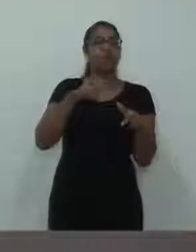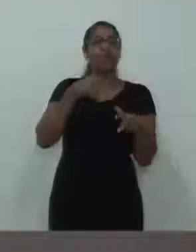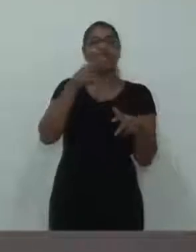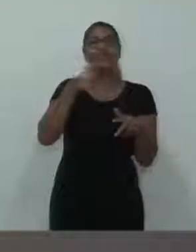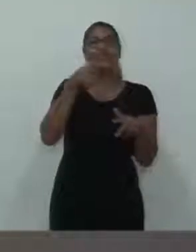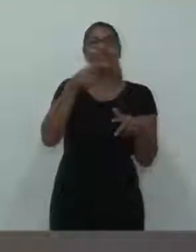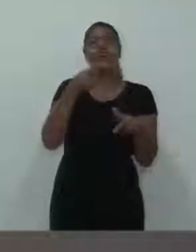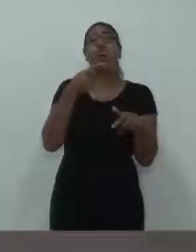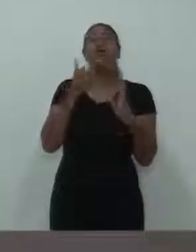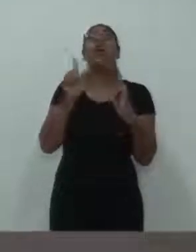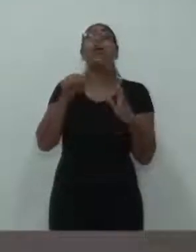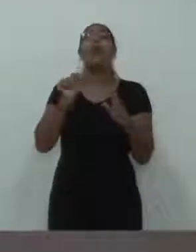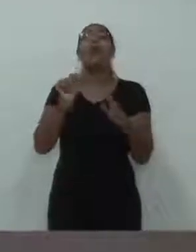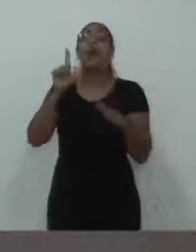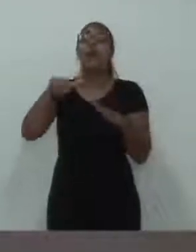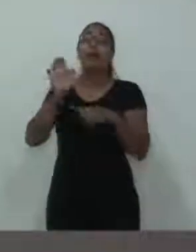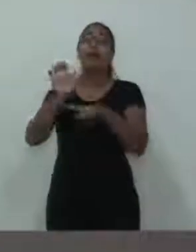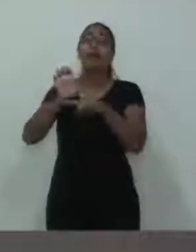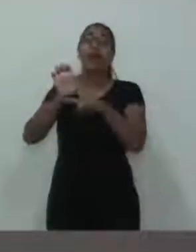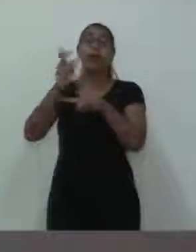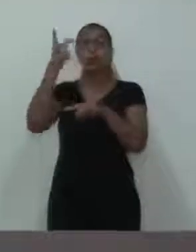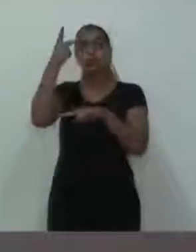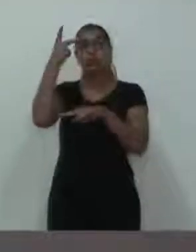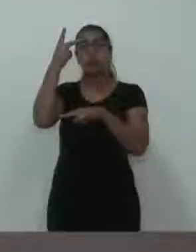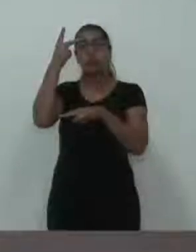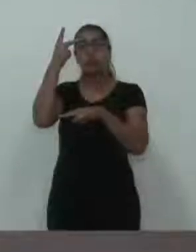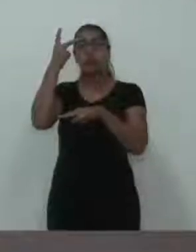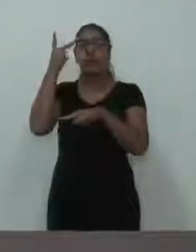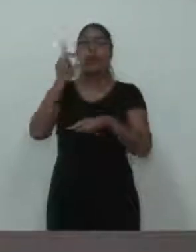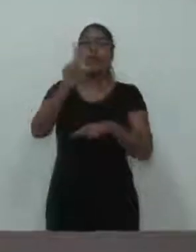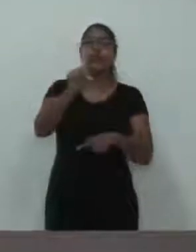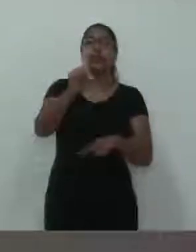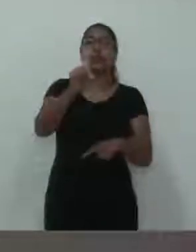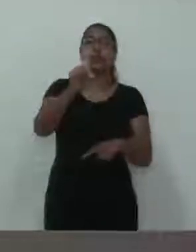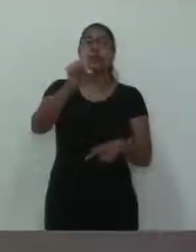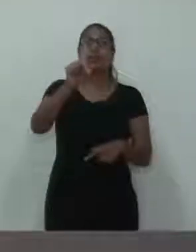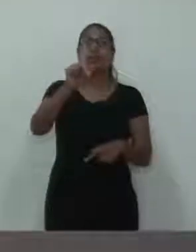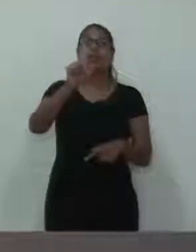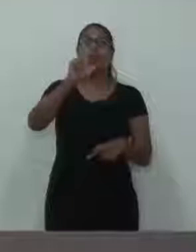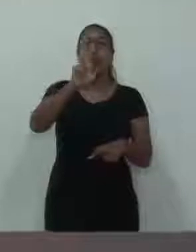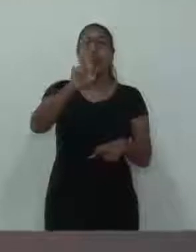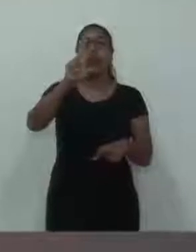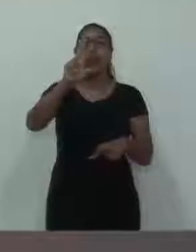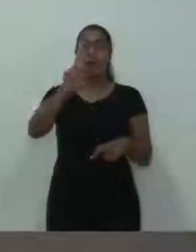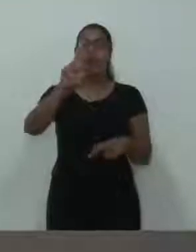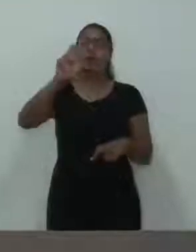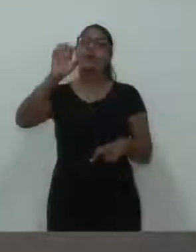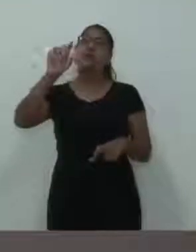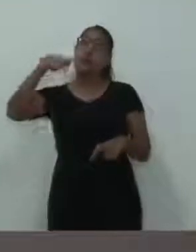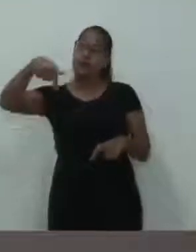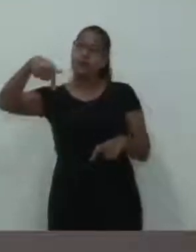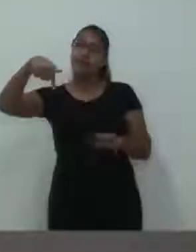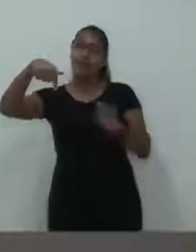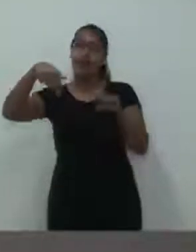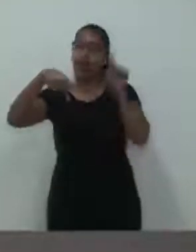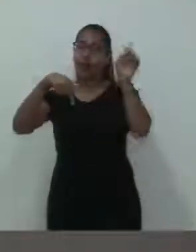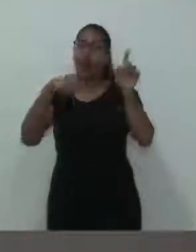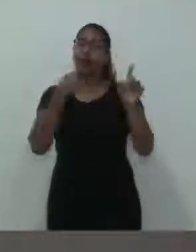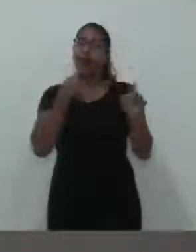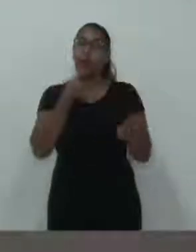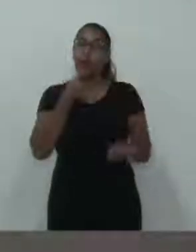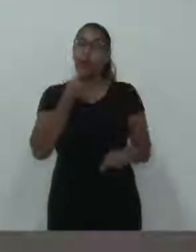Estado. Precisamente da DRS7, que é em Campinas,